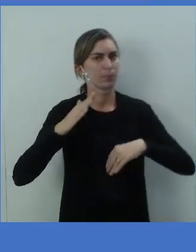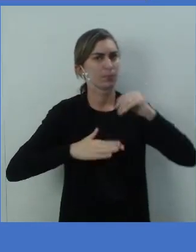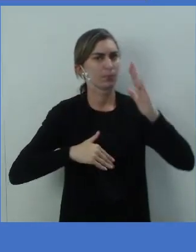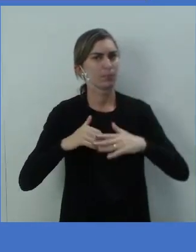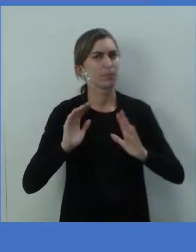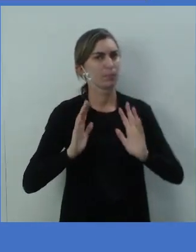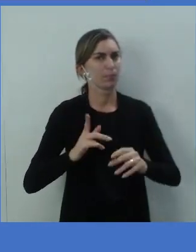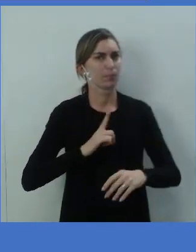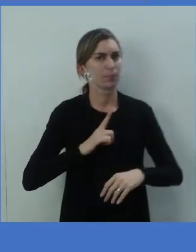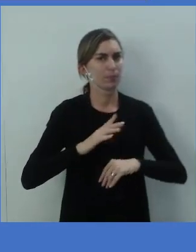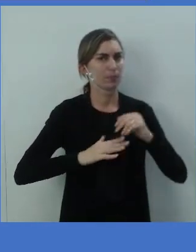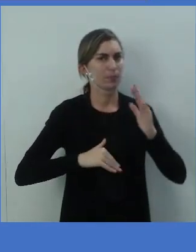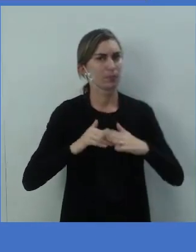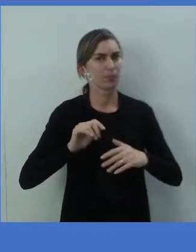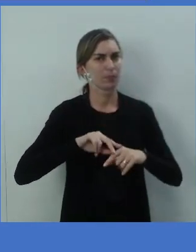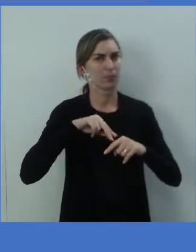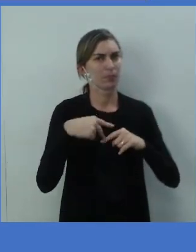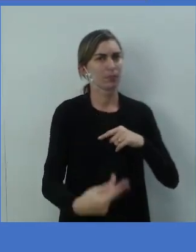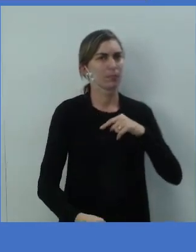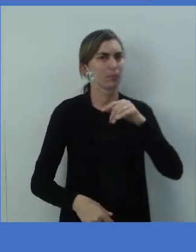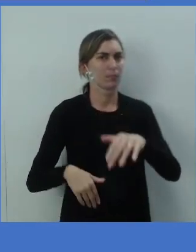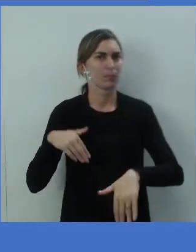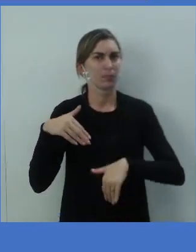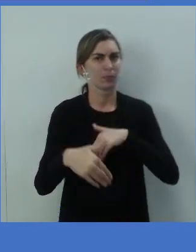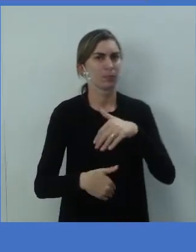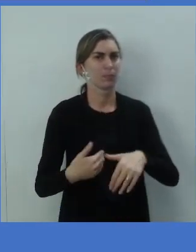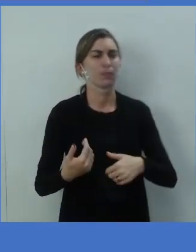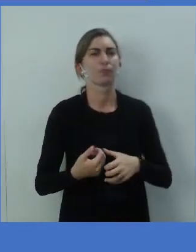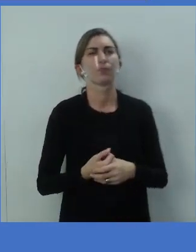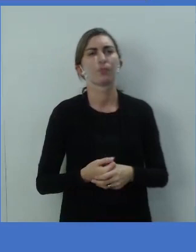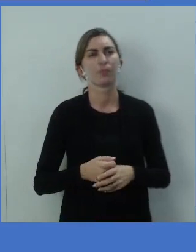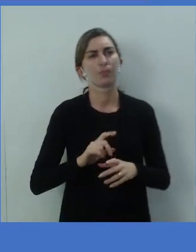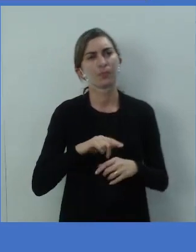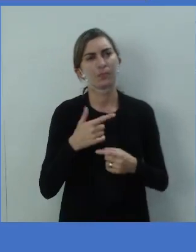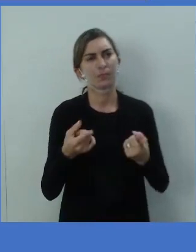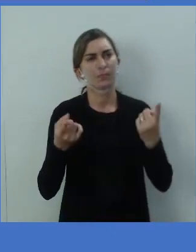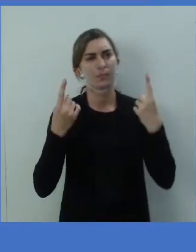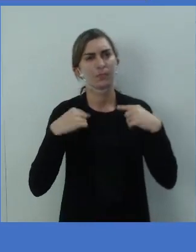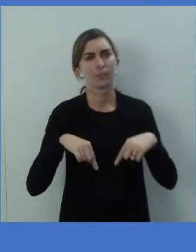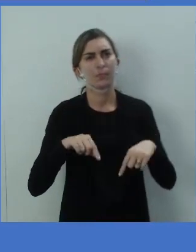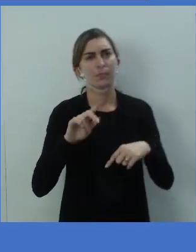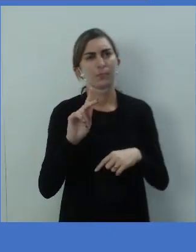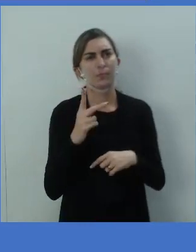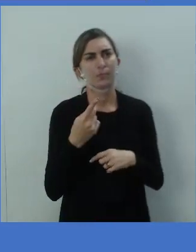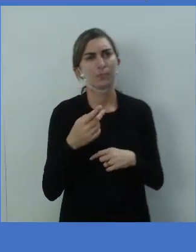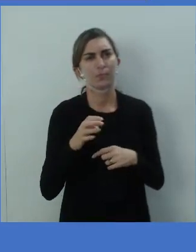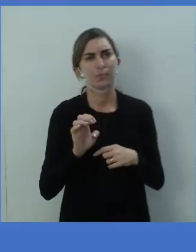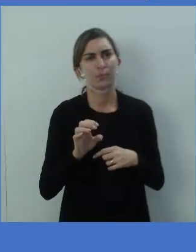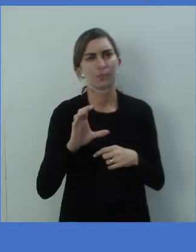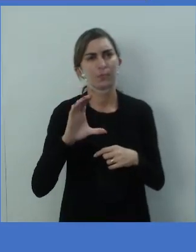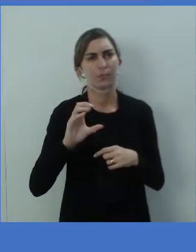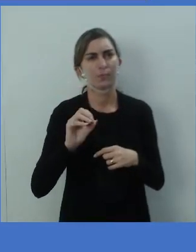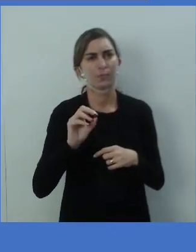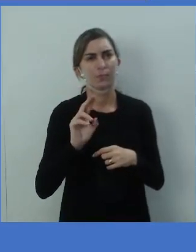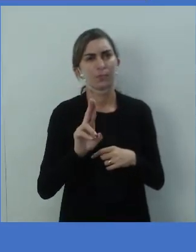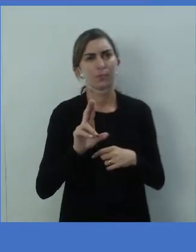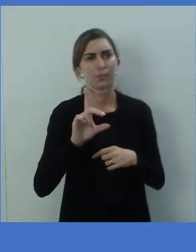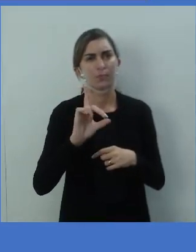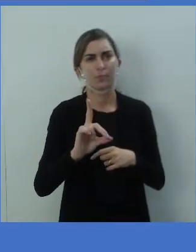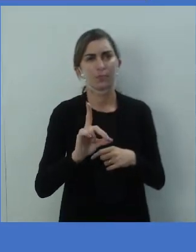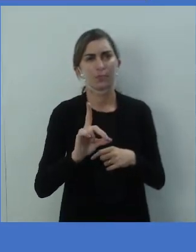tenho essa habilidade desenvolvida. Abaixo, a gente tem para Could, né?